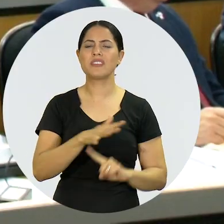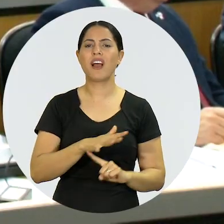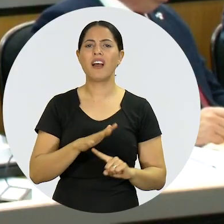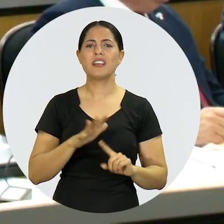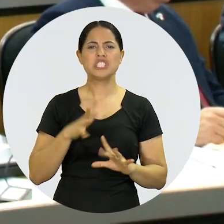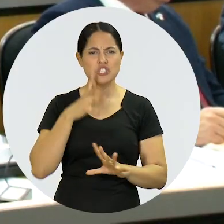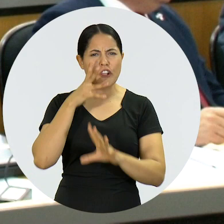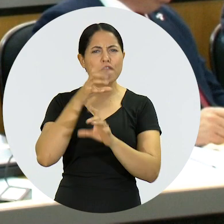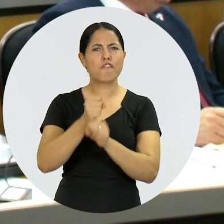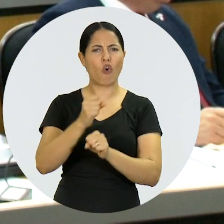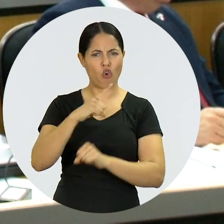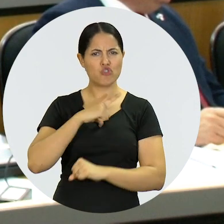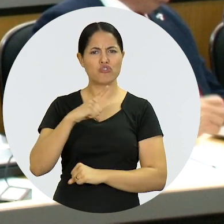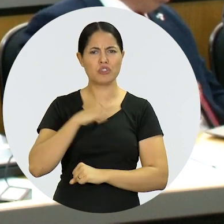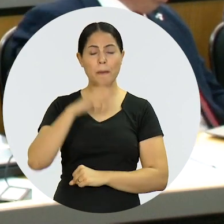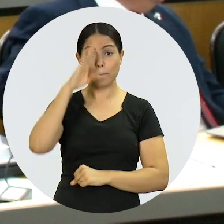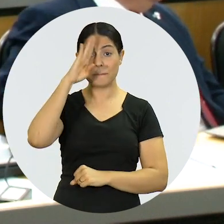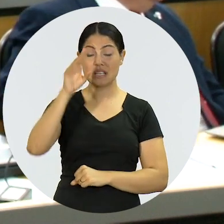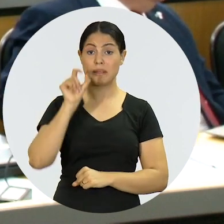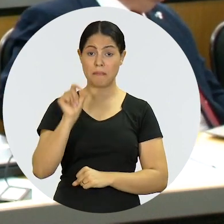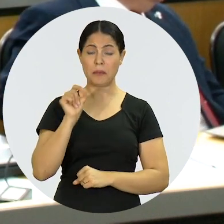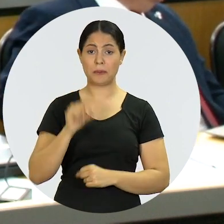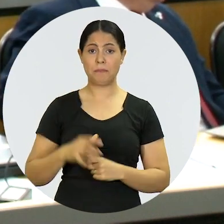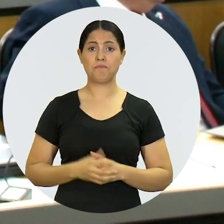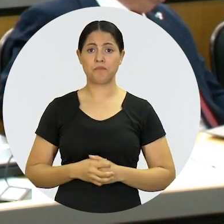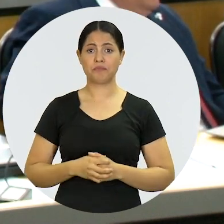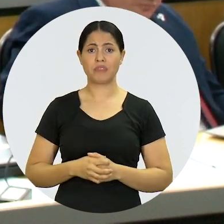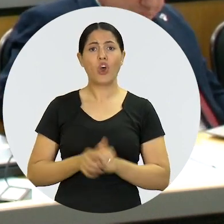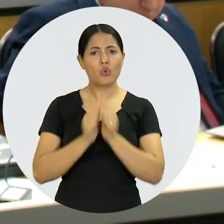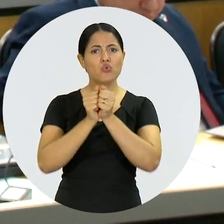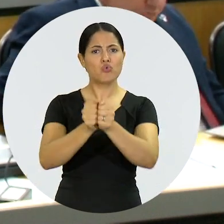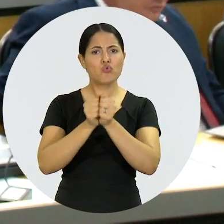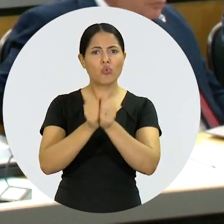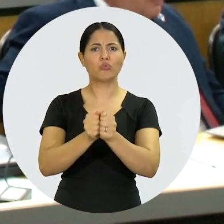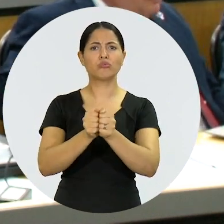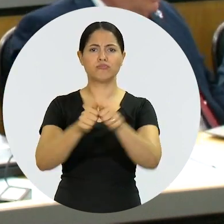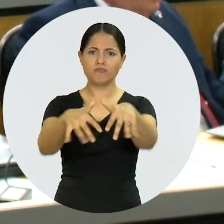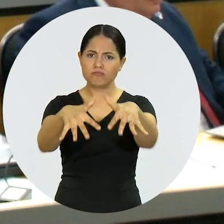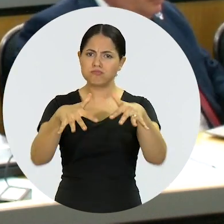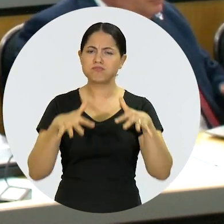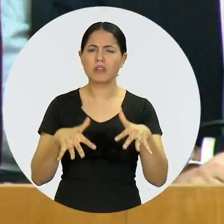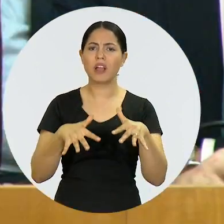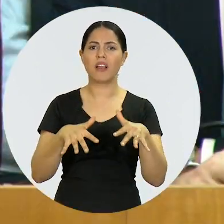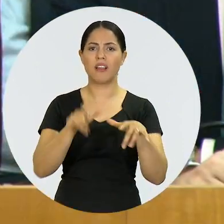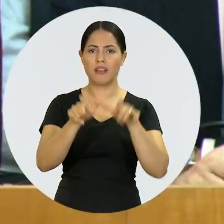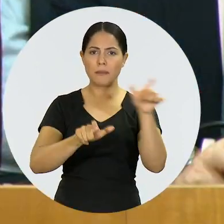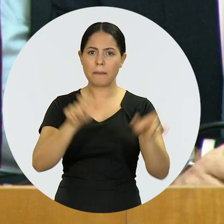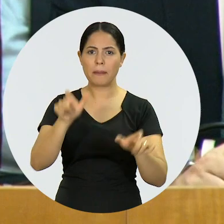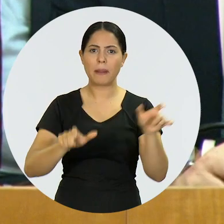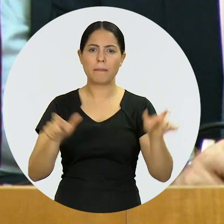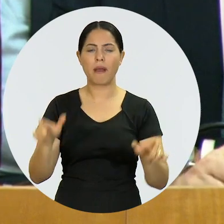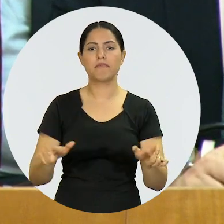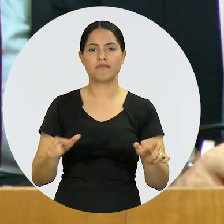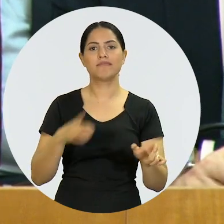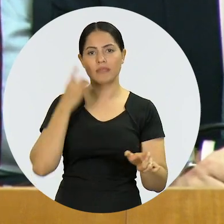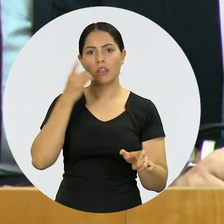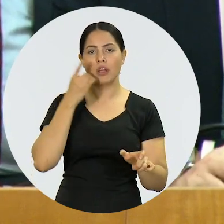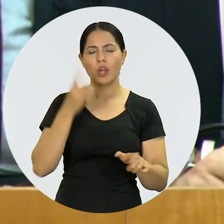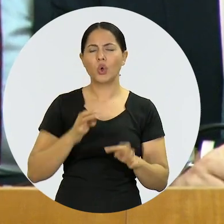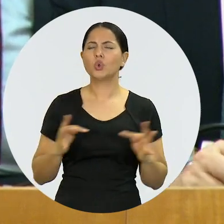pelo grande esforço que foi realizado, principalmente junto ao Parlamento. Todos ajudaram muito.